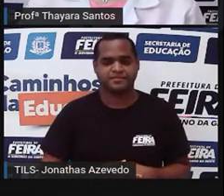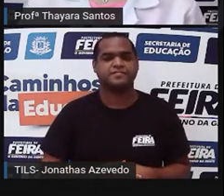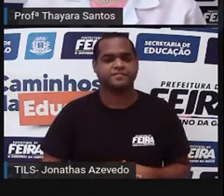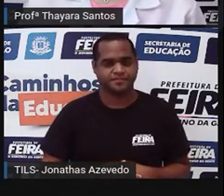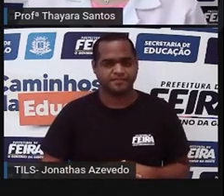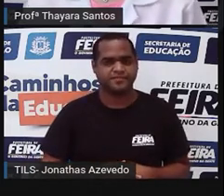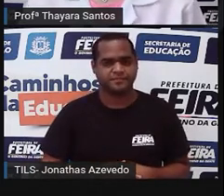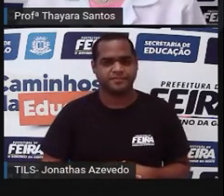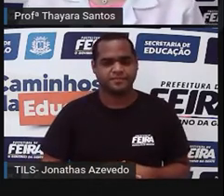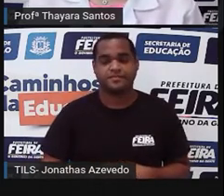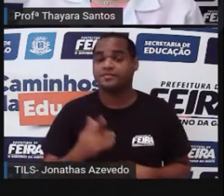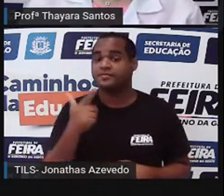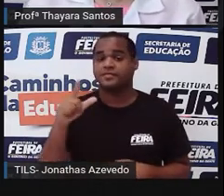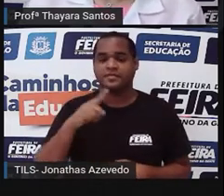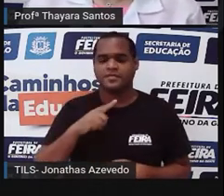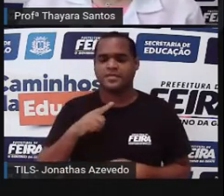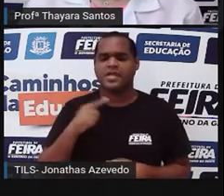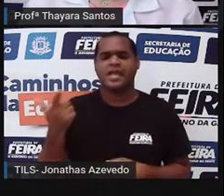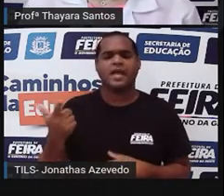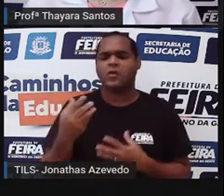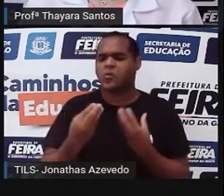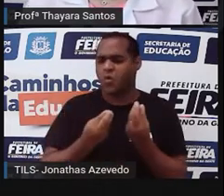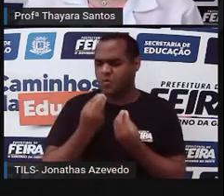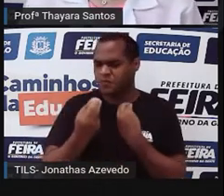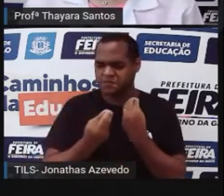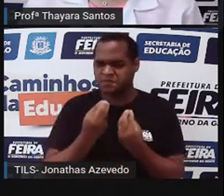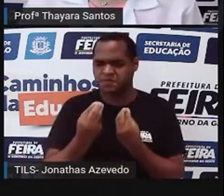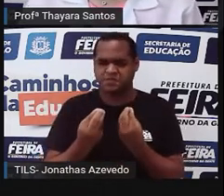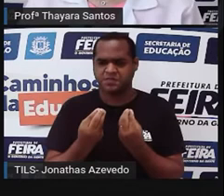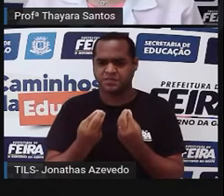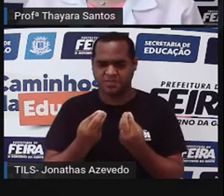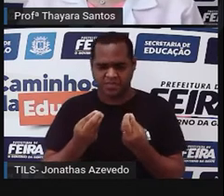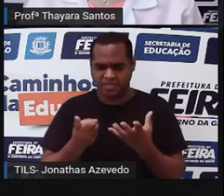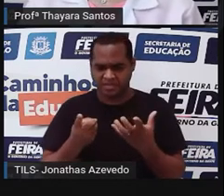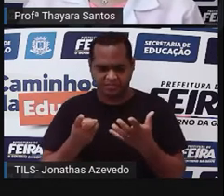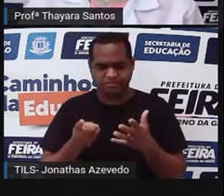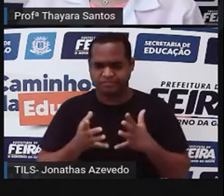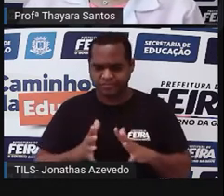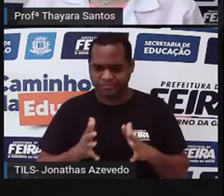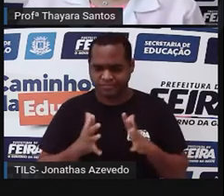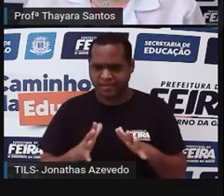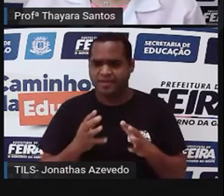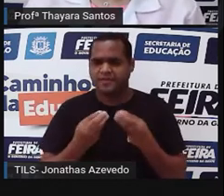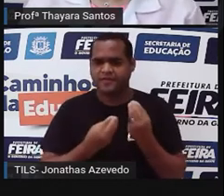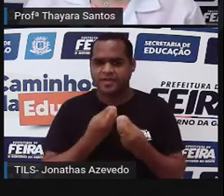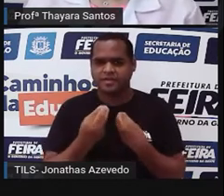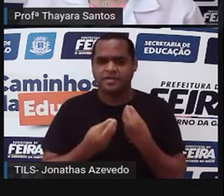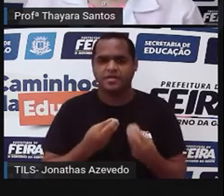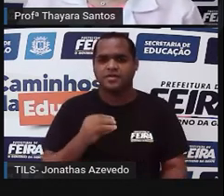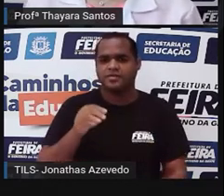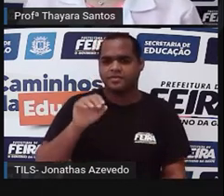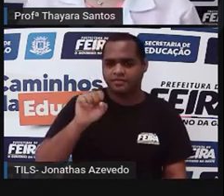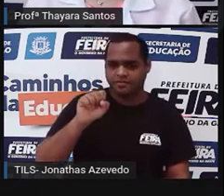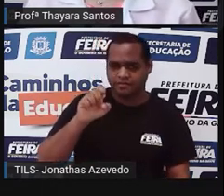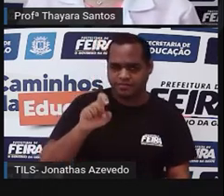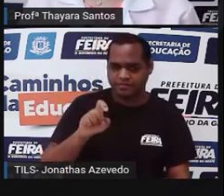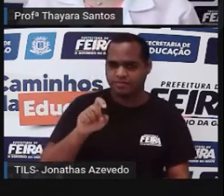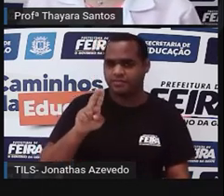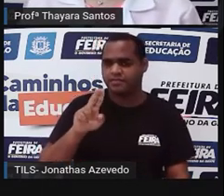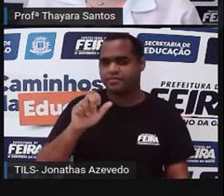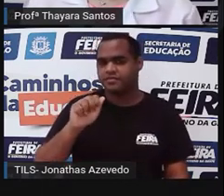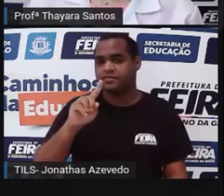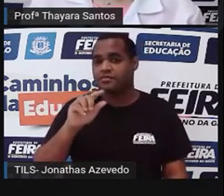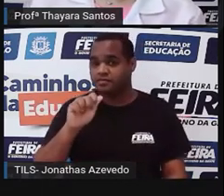Como é a reprodução das aves? A reprodução das aves é de forma sexuada. Isso quer dizer que envolve a